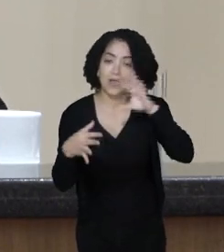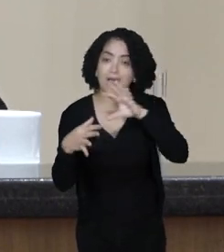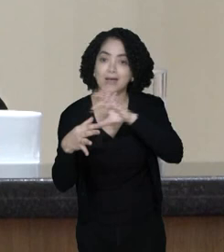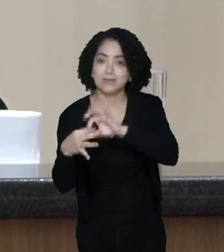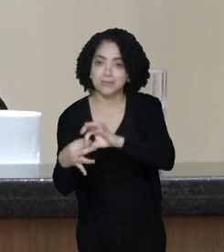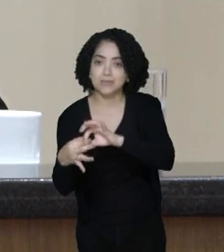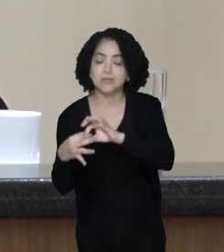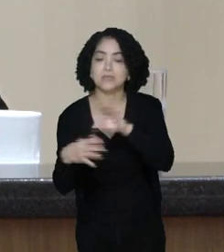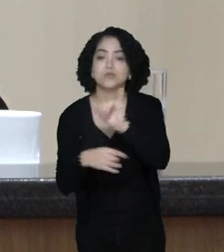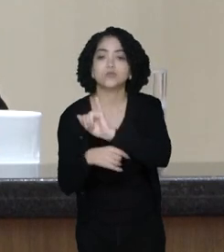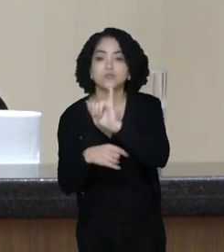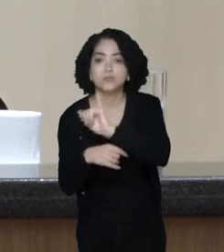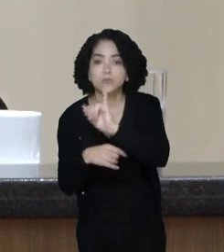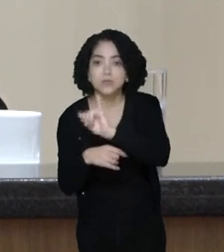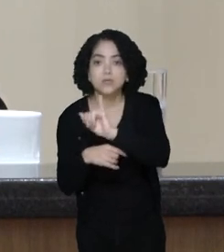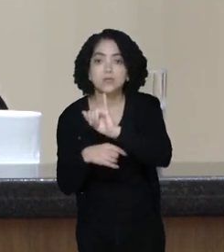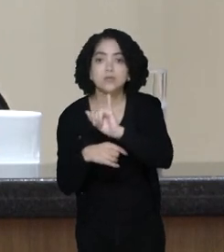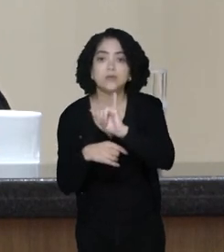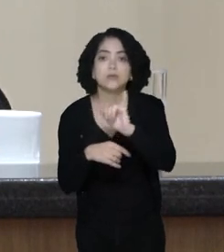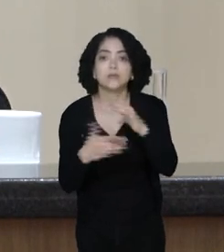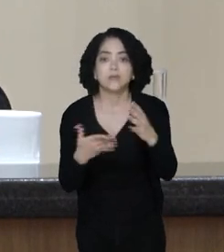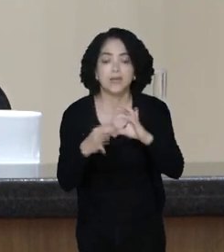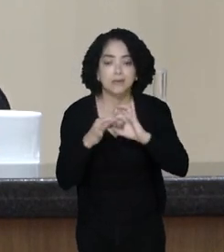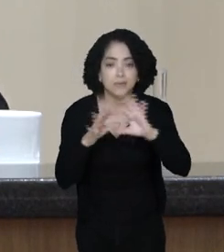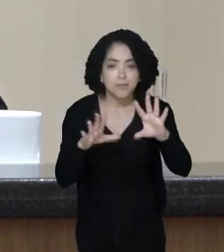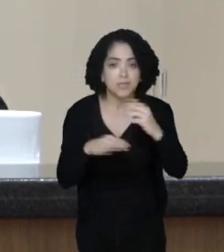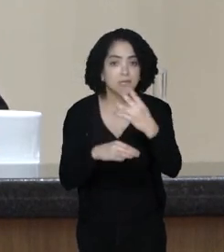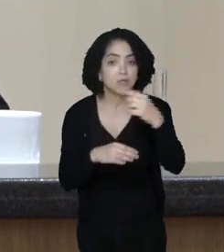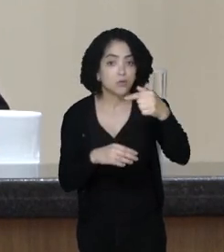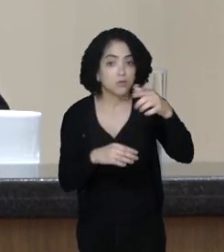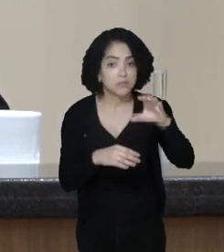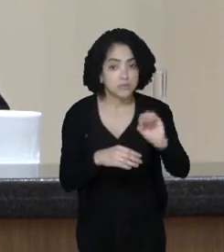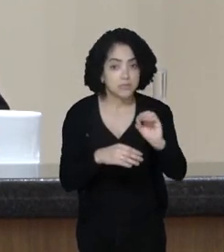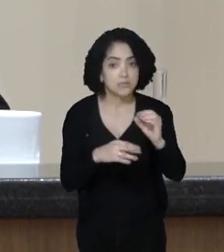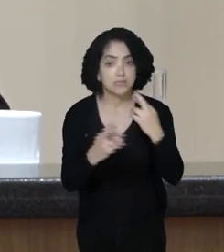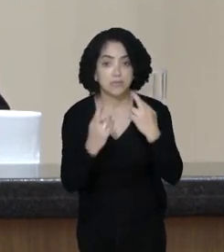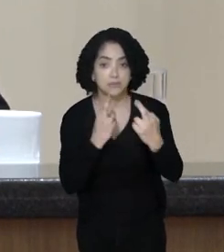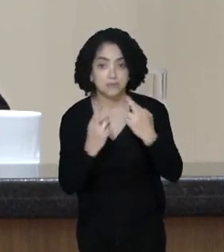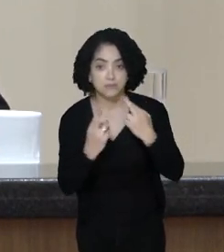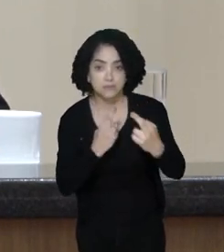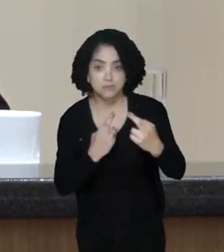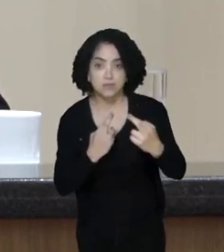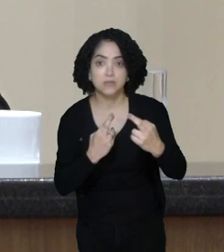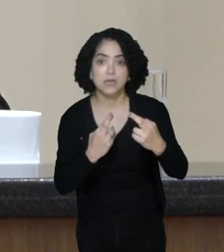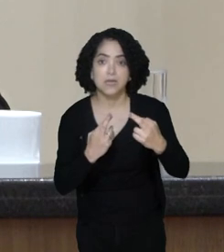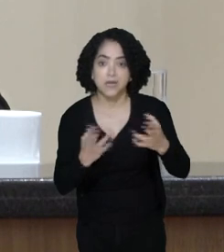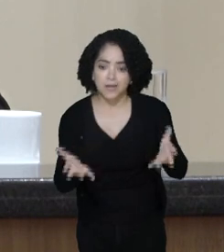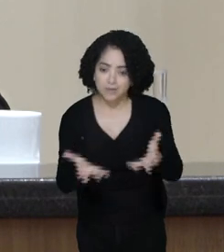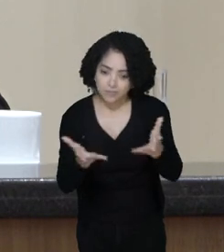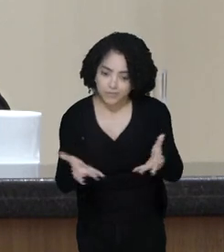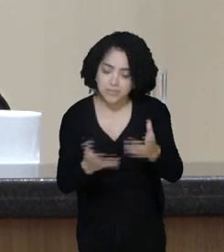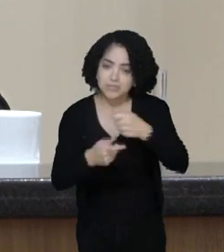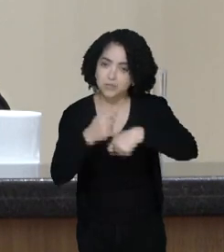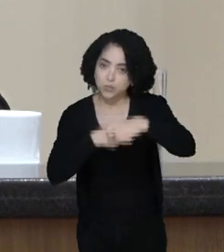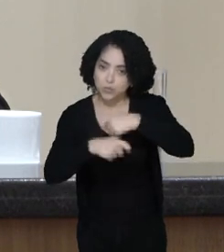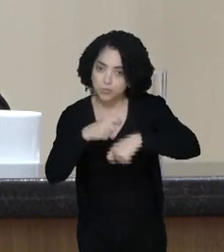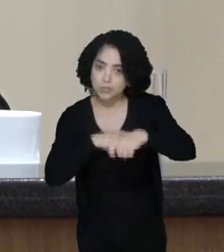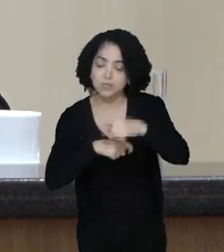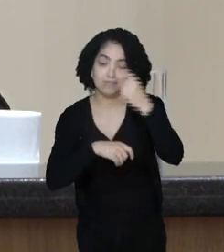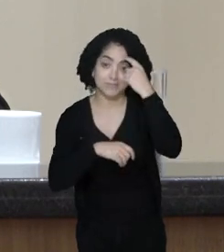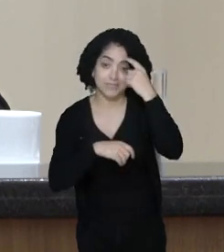extravando a 470, enfim, alavancando toda a economia e o turismo de Santa Catarina. é preciso repensar